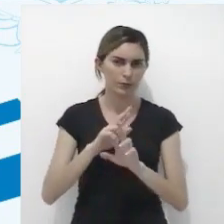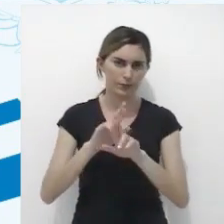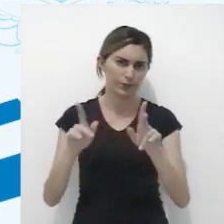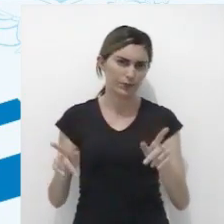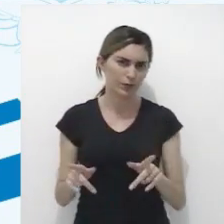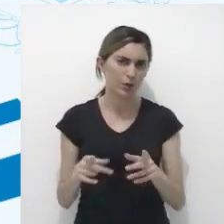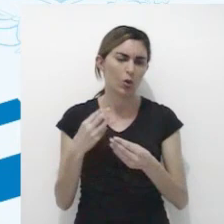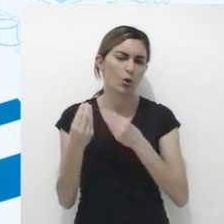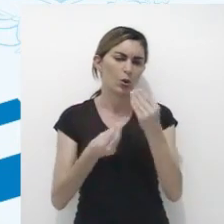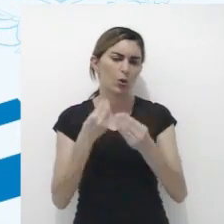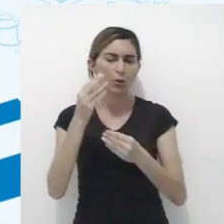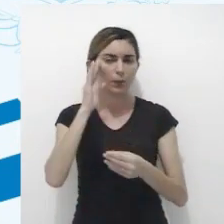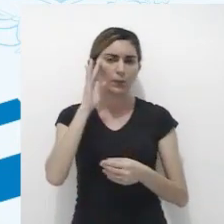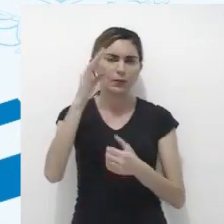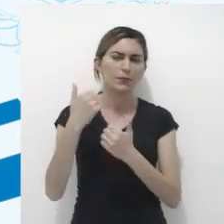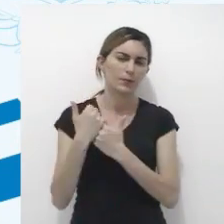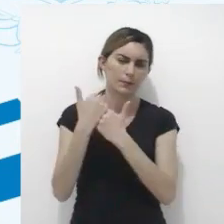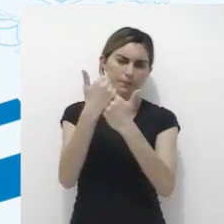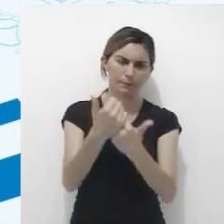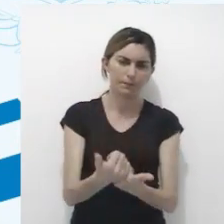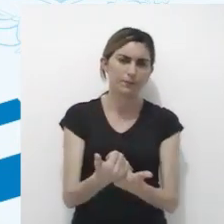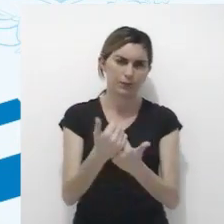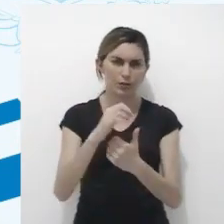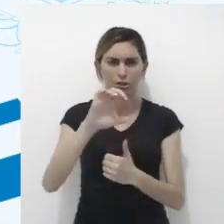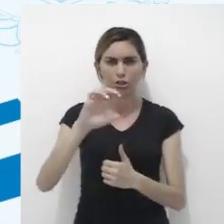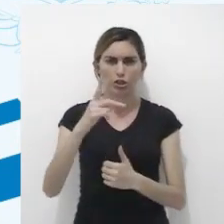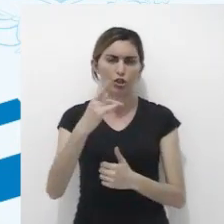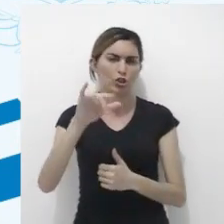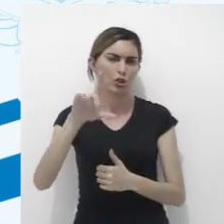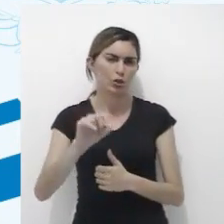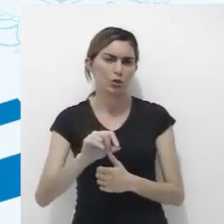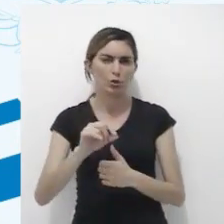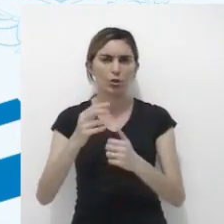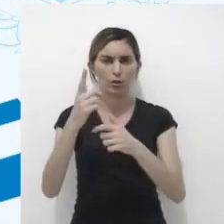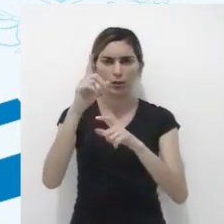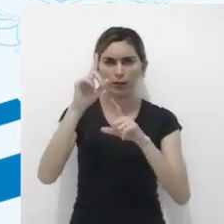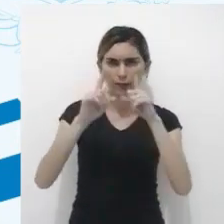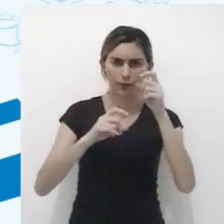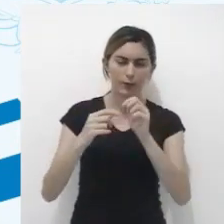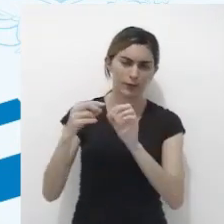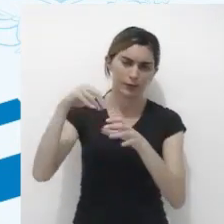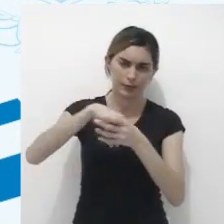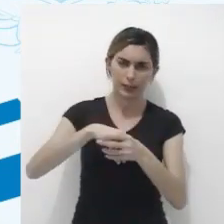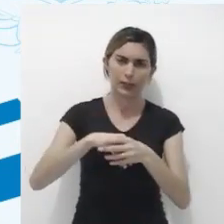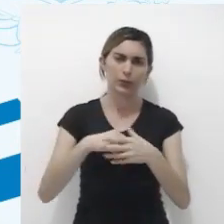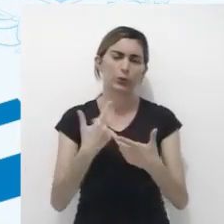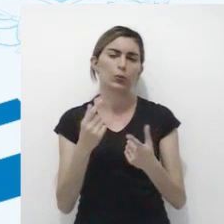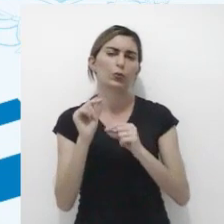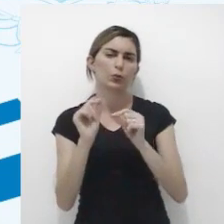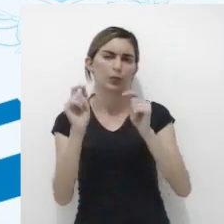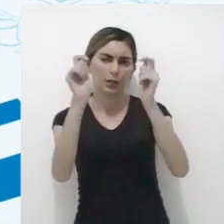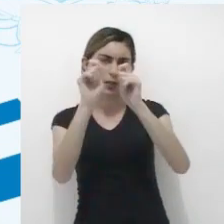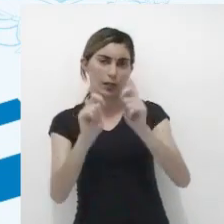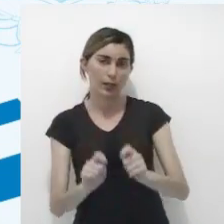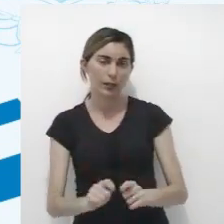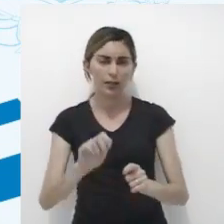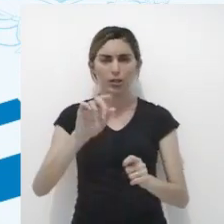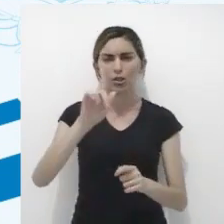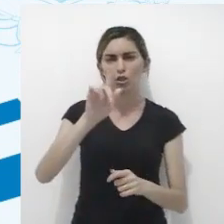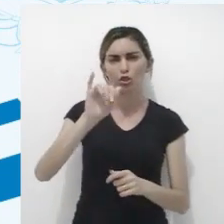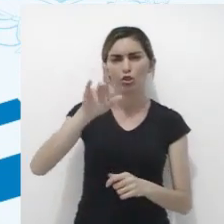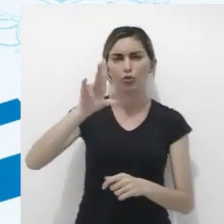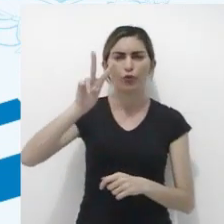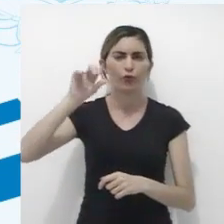ser diferente. Como principal representante da xilogravura dentro da academia, nós temos o grande artista